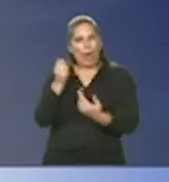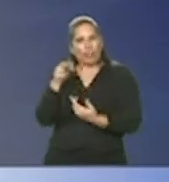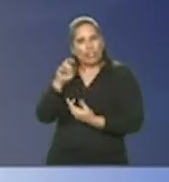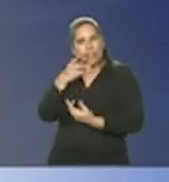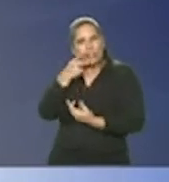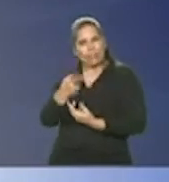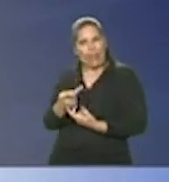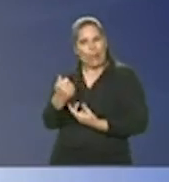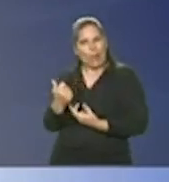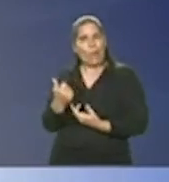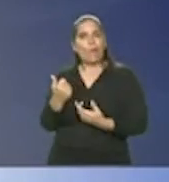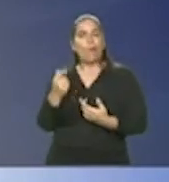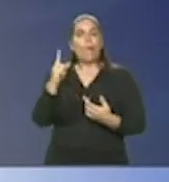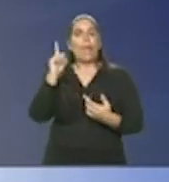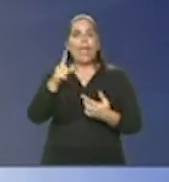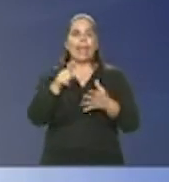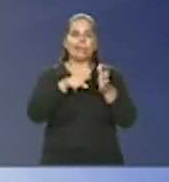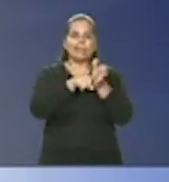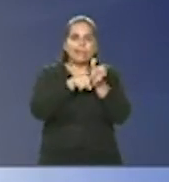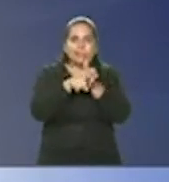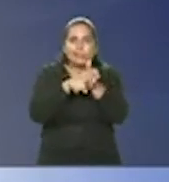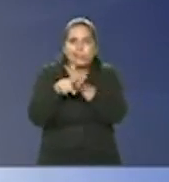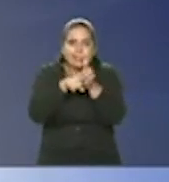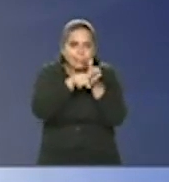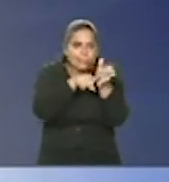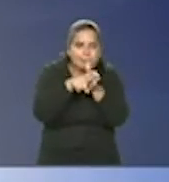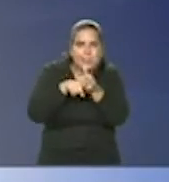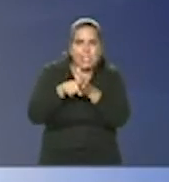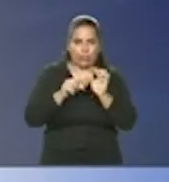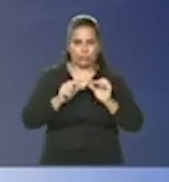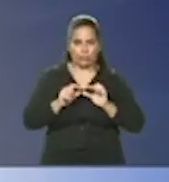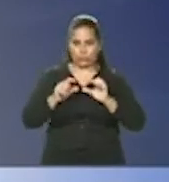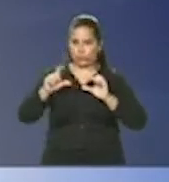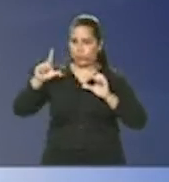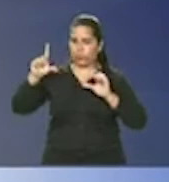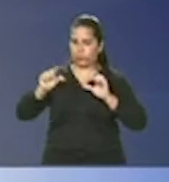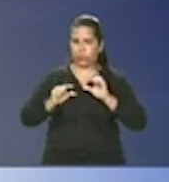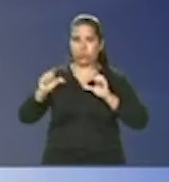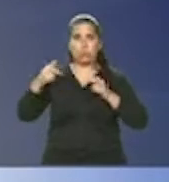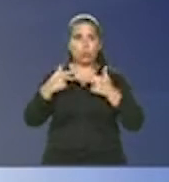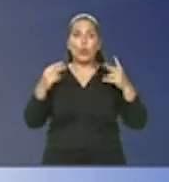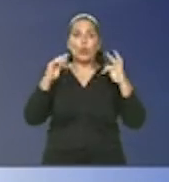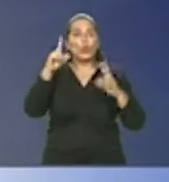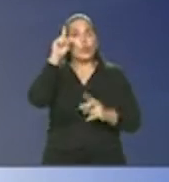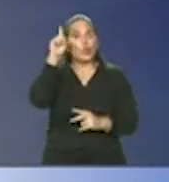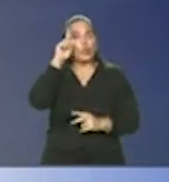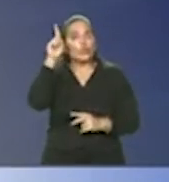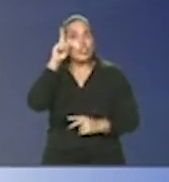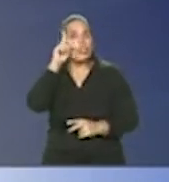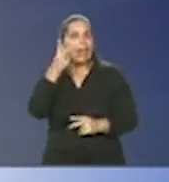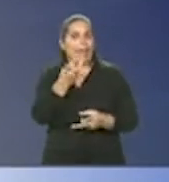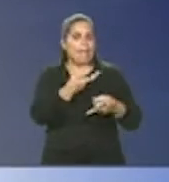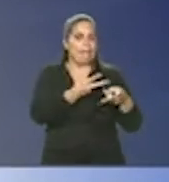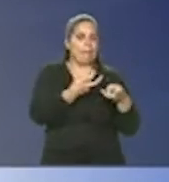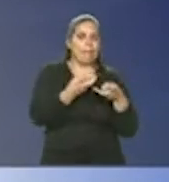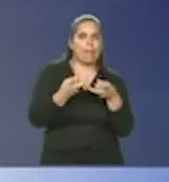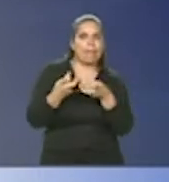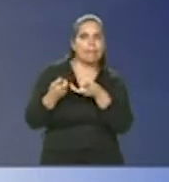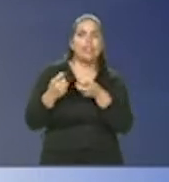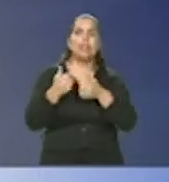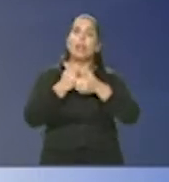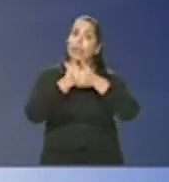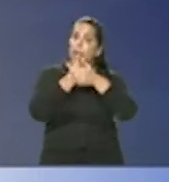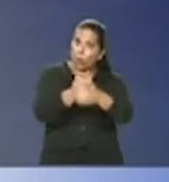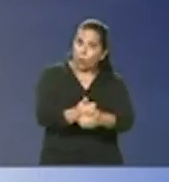eles são revistos praticamente diariamente para entender como a gente está acompanhando